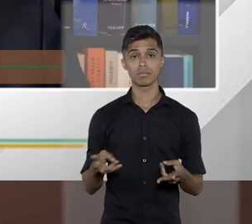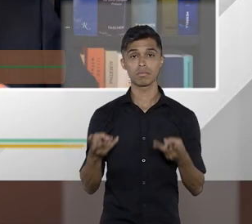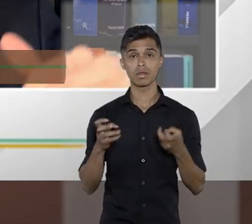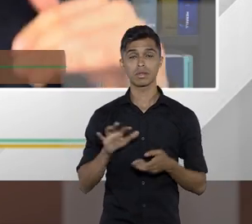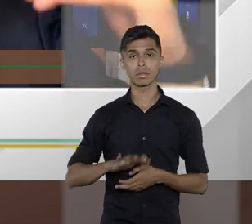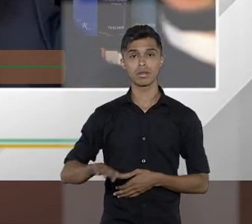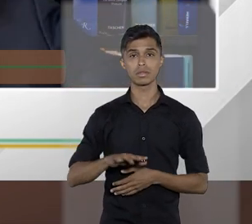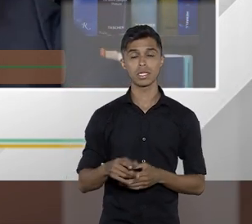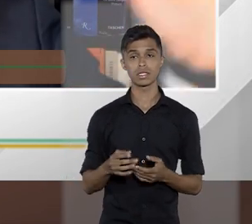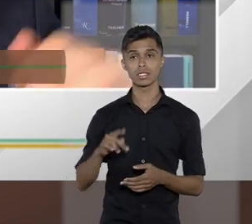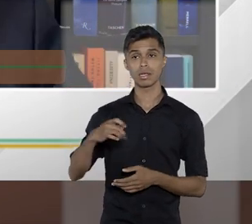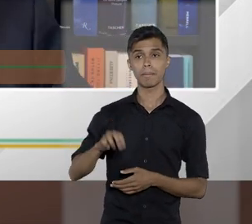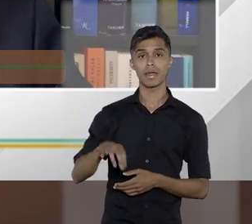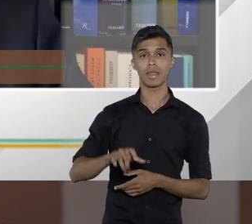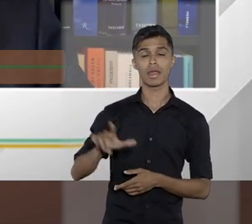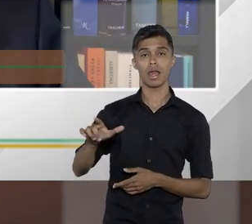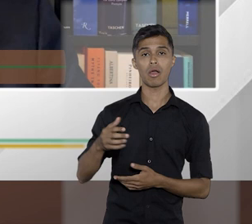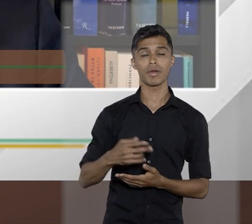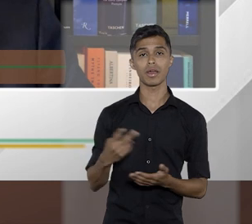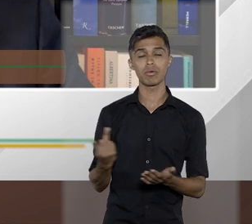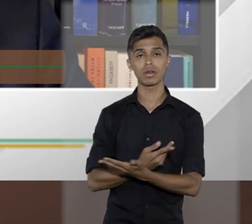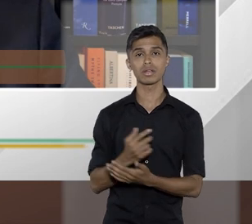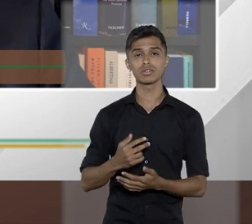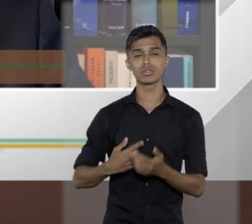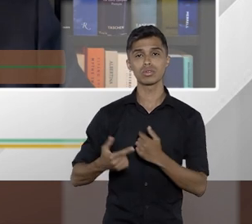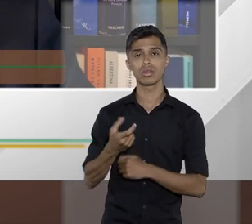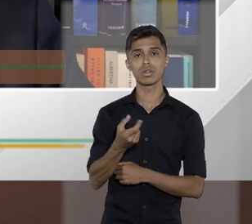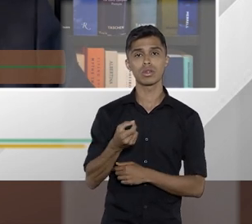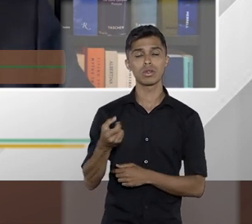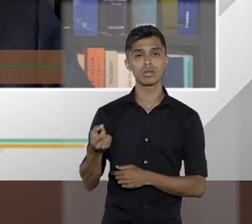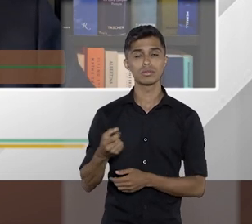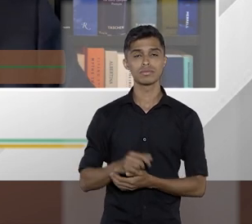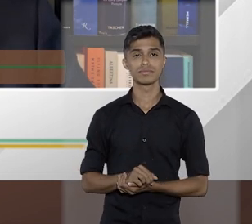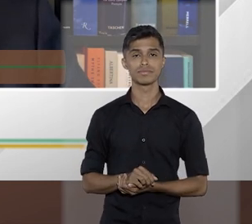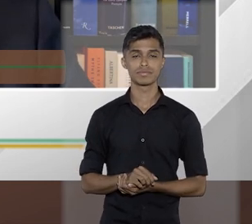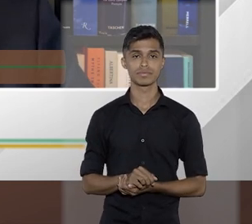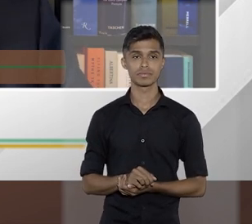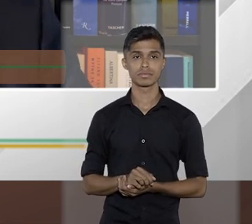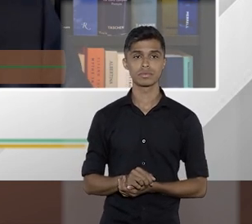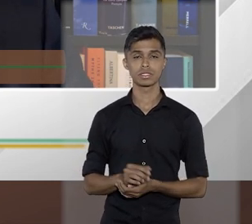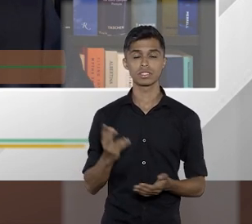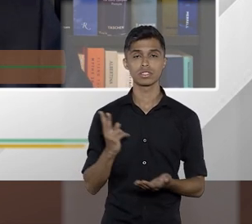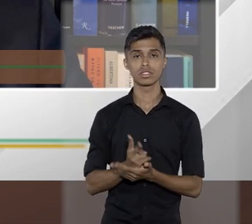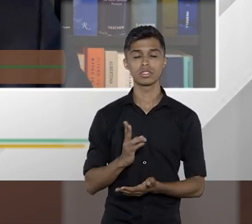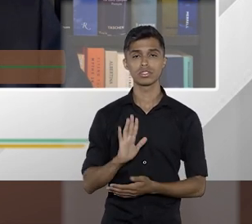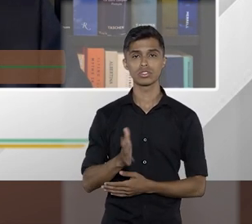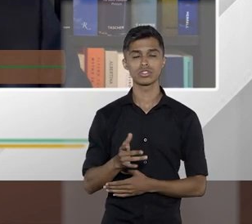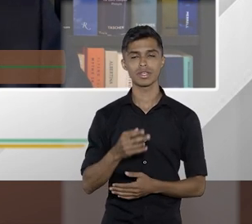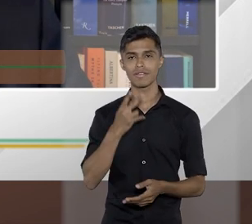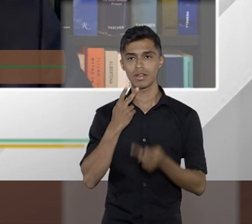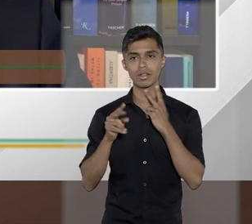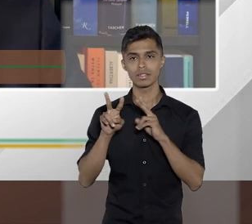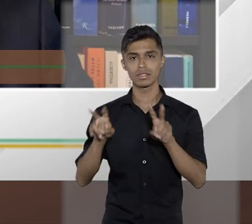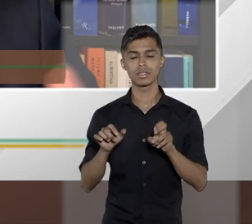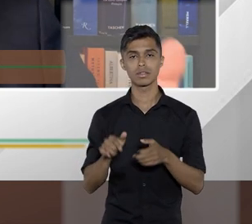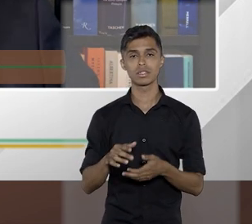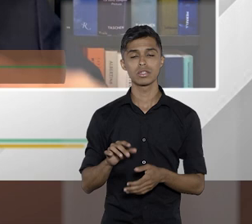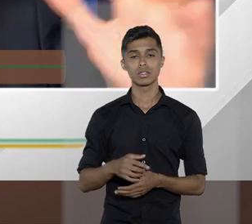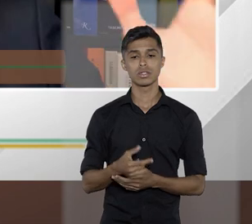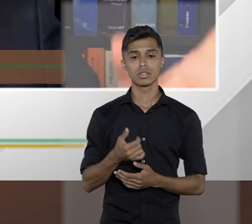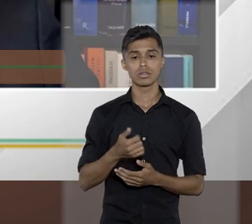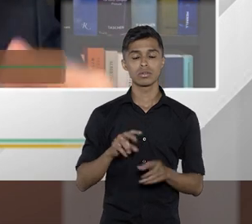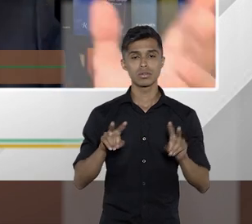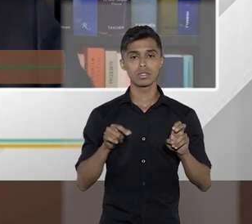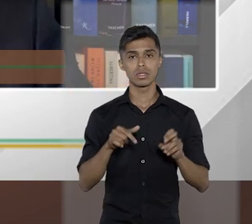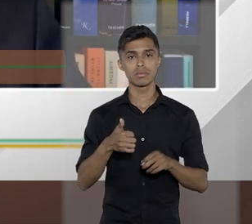e esse caso da ação penal é um caso ainda dos anos 2000 que já tocava nesse ponto e o tema 990